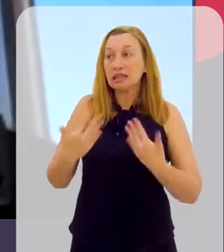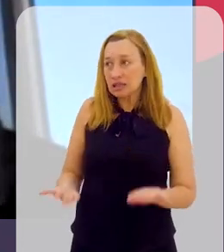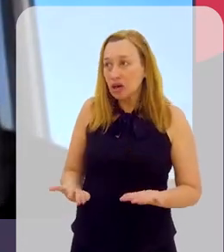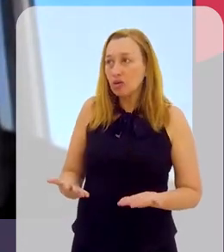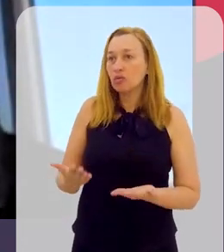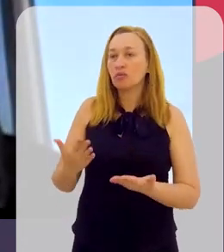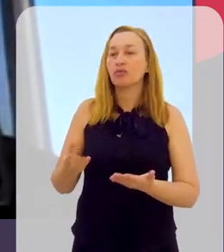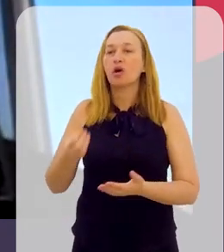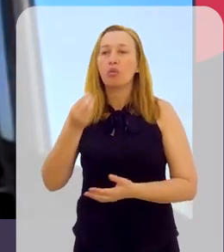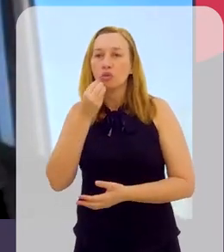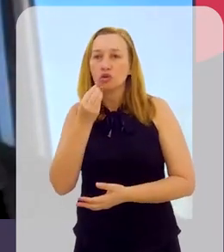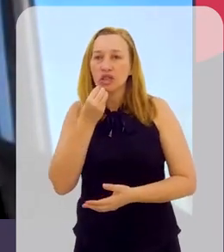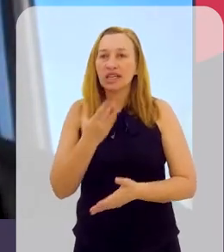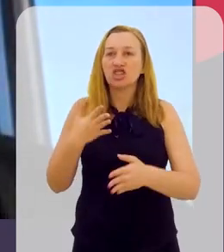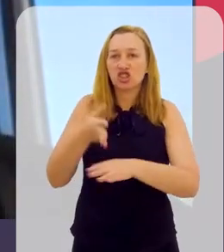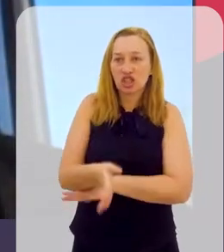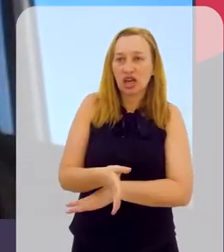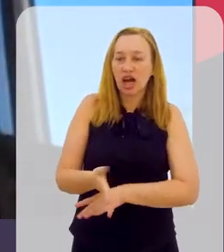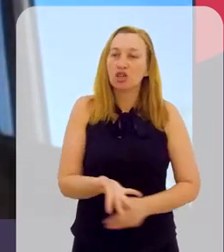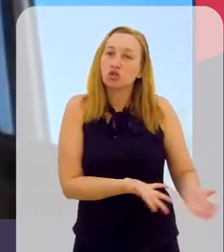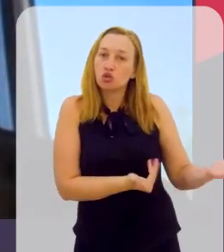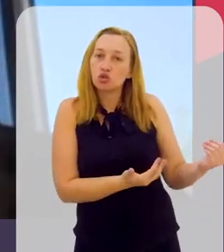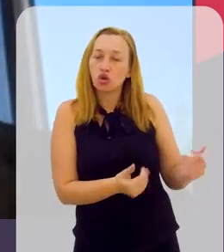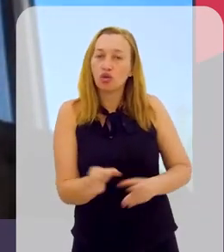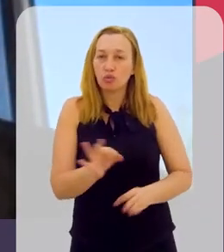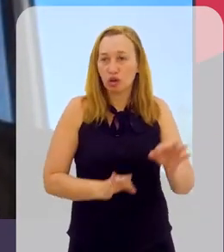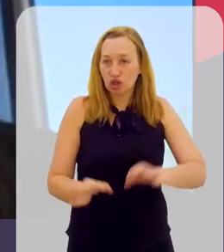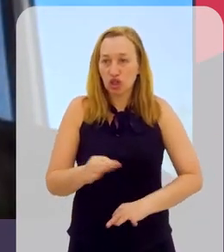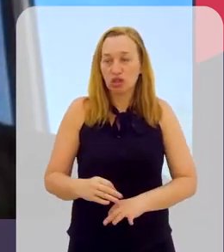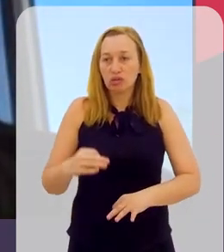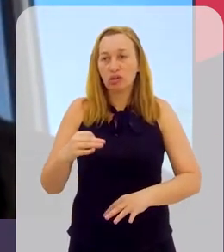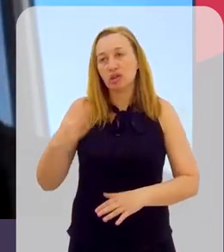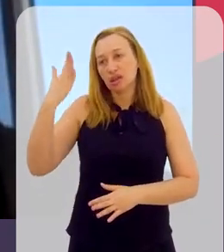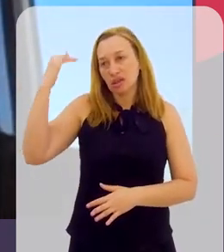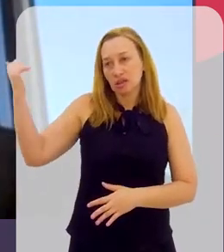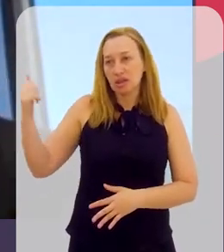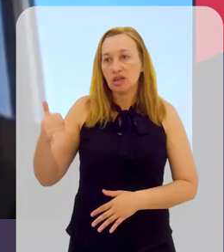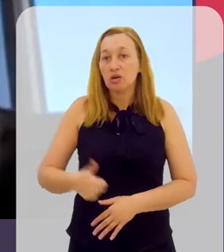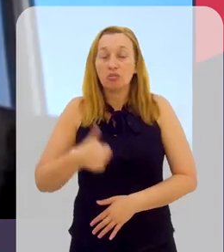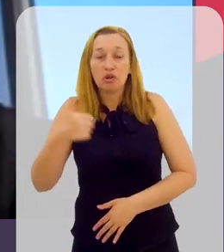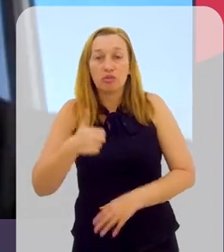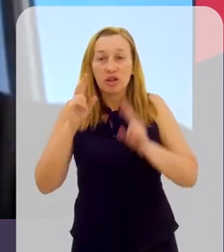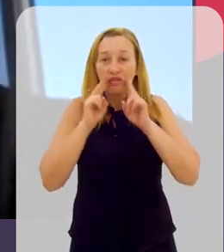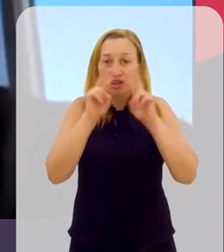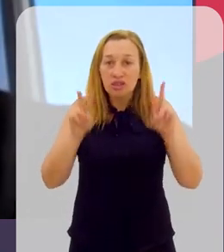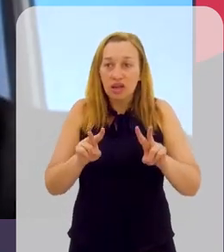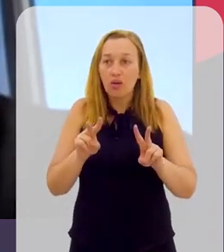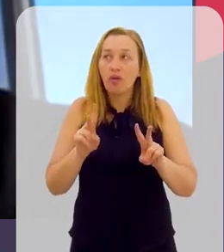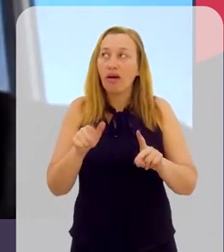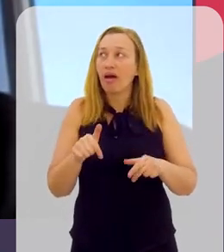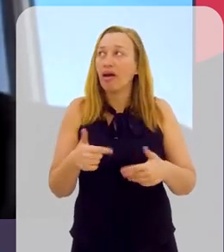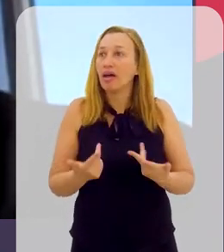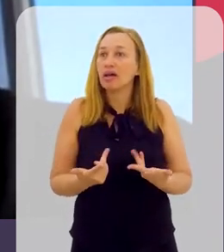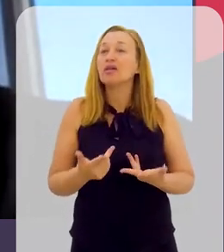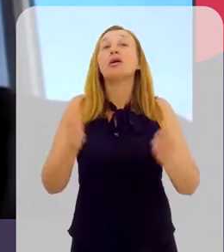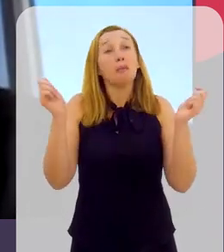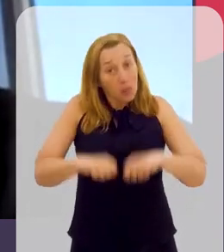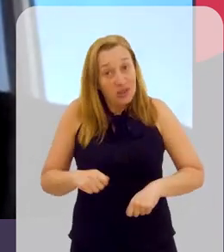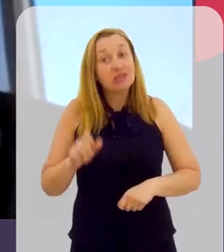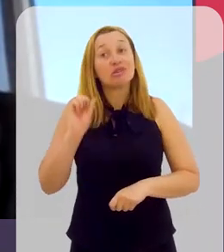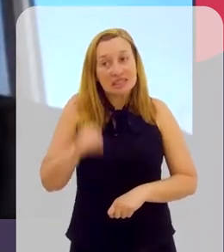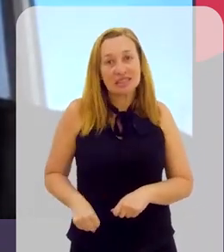cabeça, então, quando eu tive a oportunidade de chegar nos jovens talentos, eu tive a primeira vista, assim, de